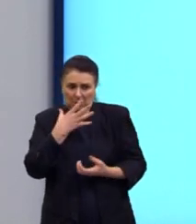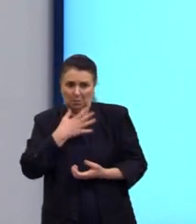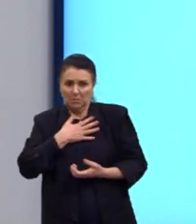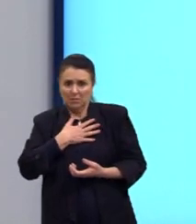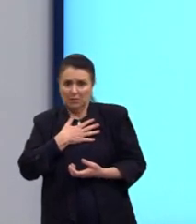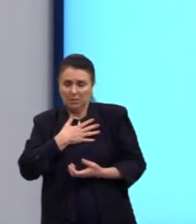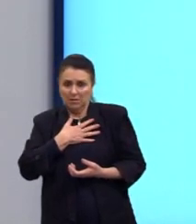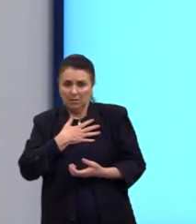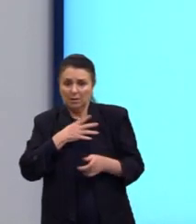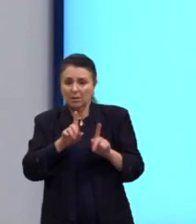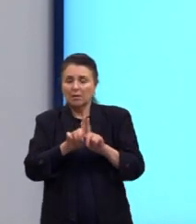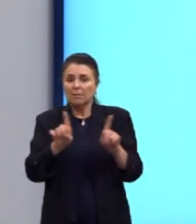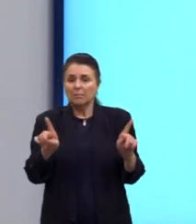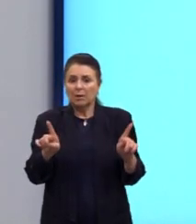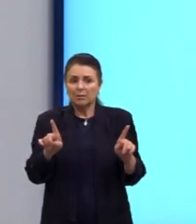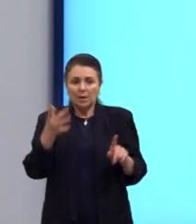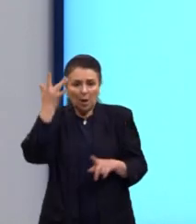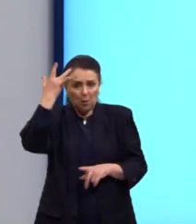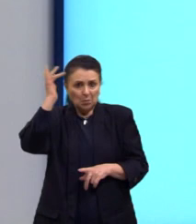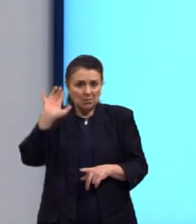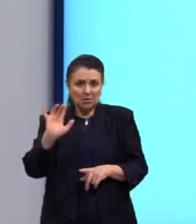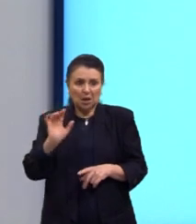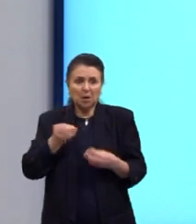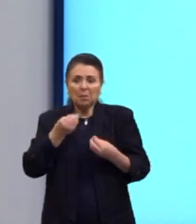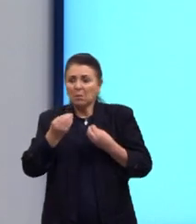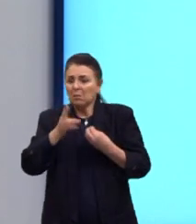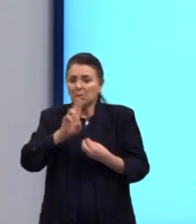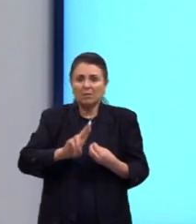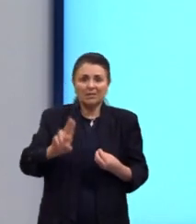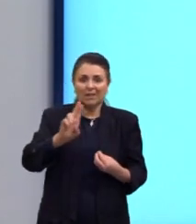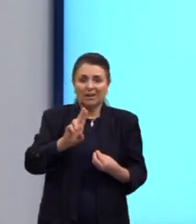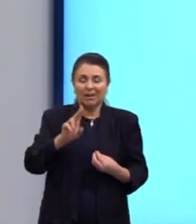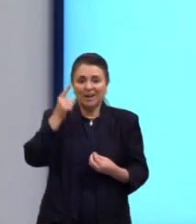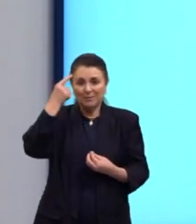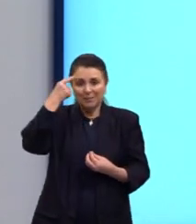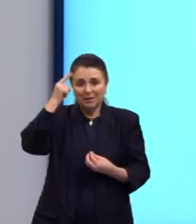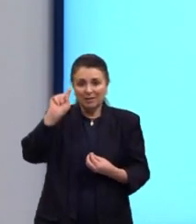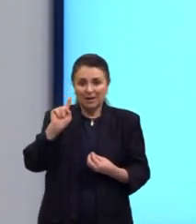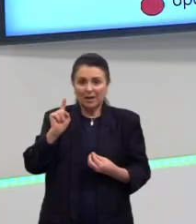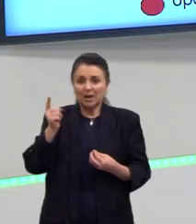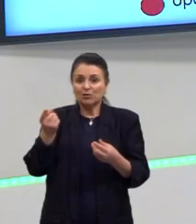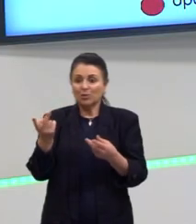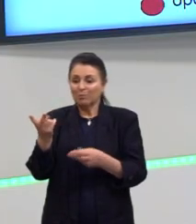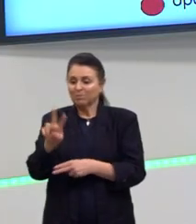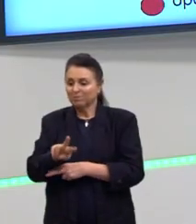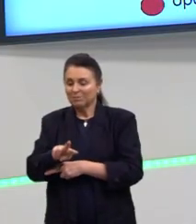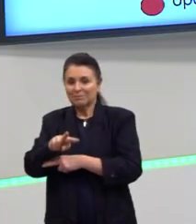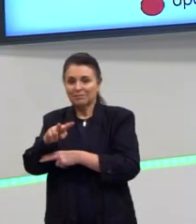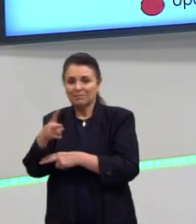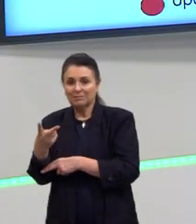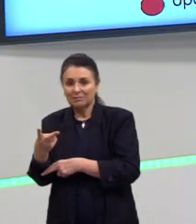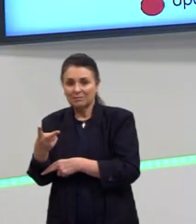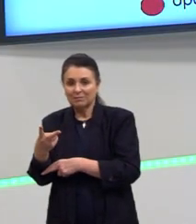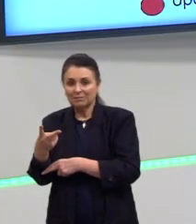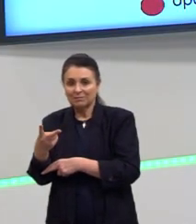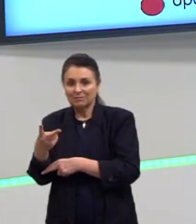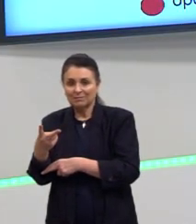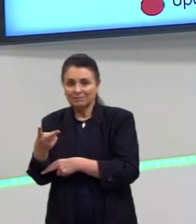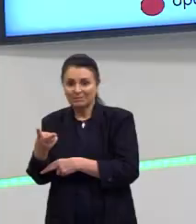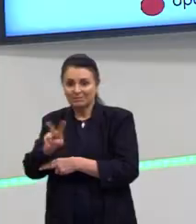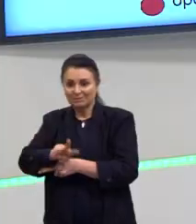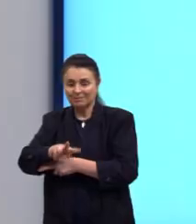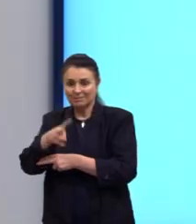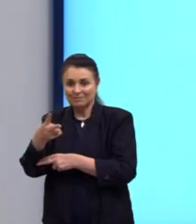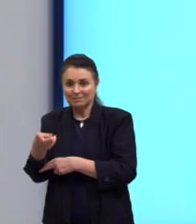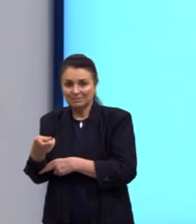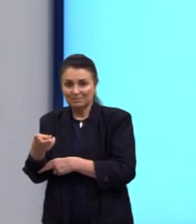Eu quero. Mas, eu não sei o que que é. Então, eu tenho uma ideia de contraste. Eu tenho uma ideia de oposição.